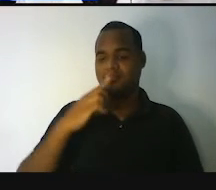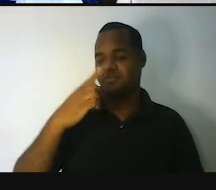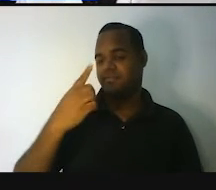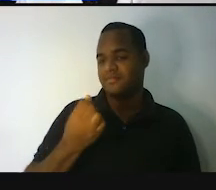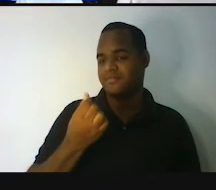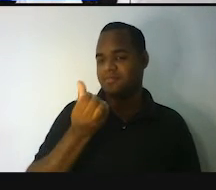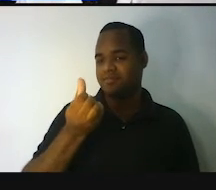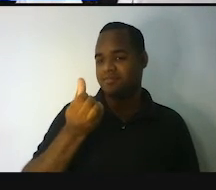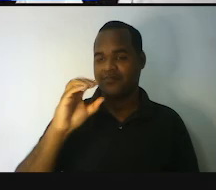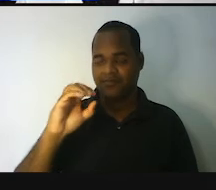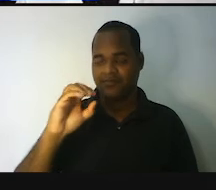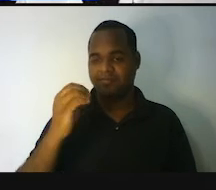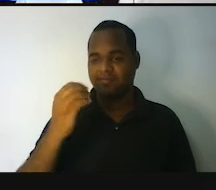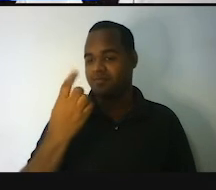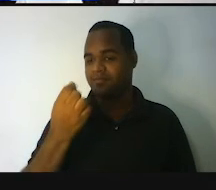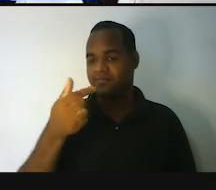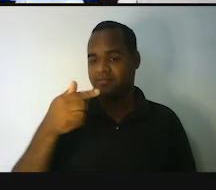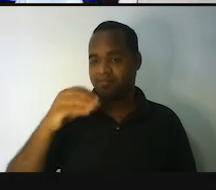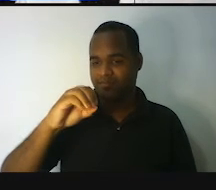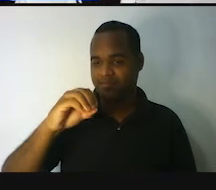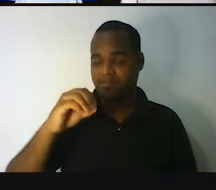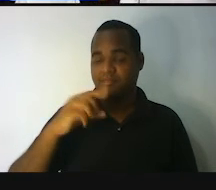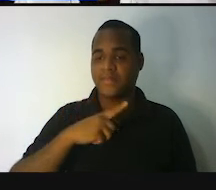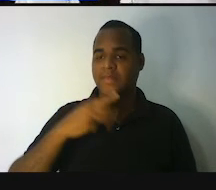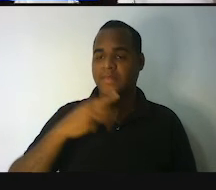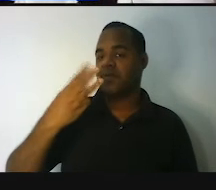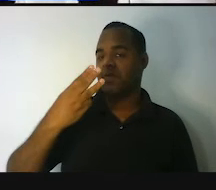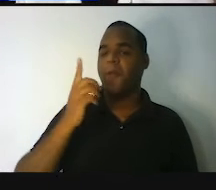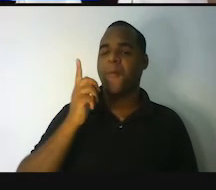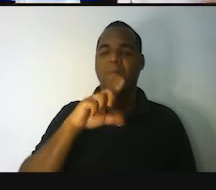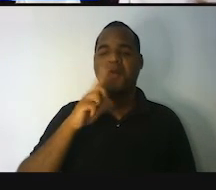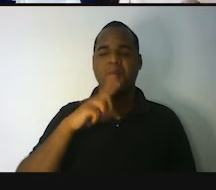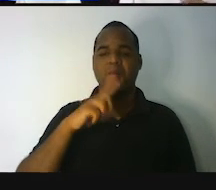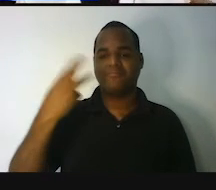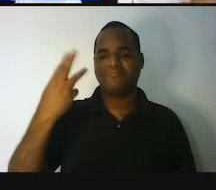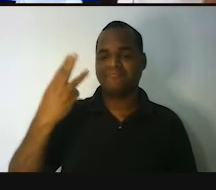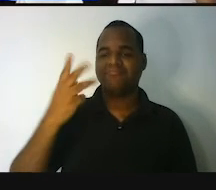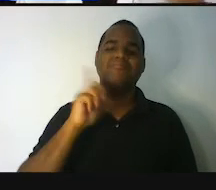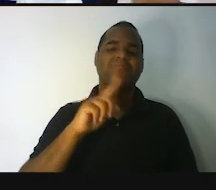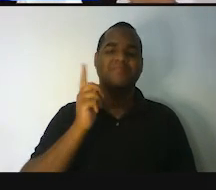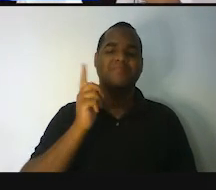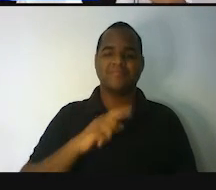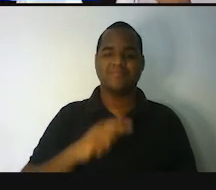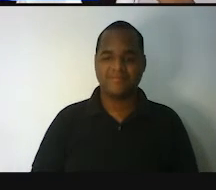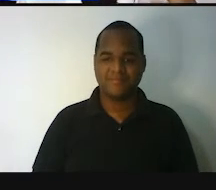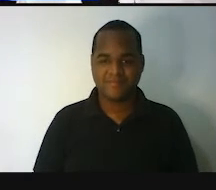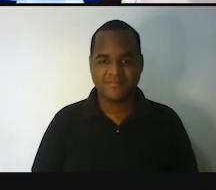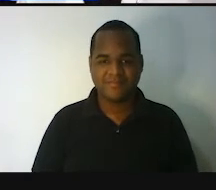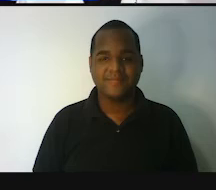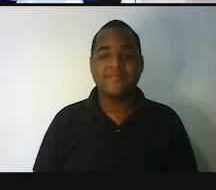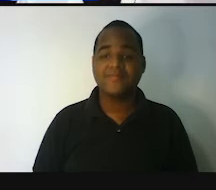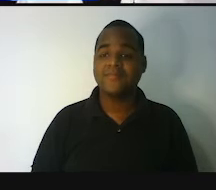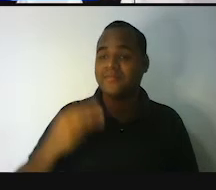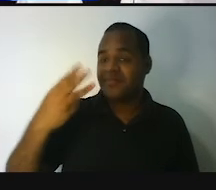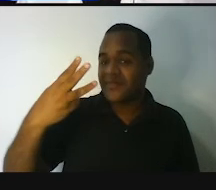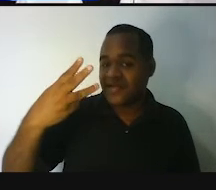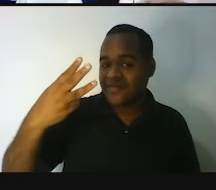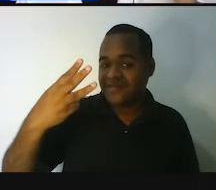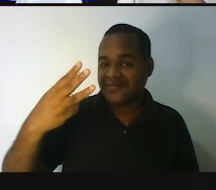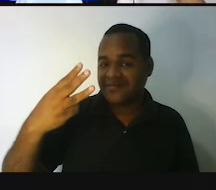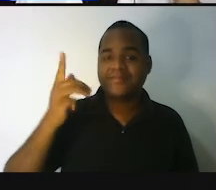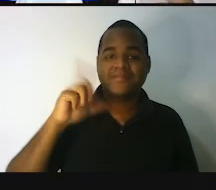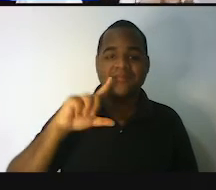futebol, no ano de 1970, foi tricampeã mundial. Três vezes. Tri.